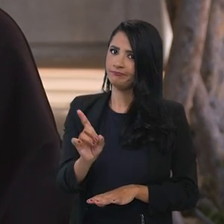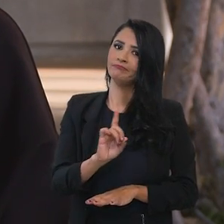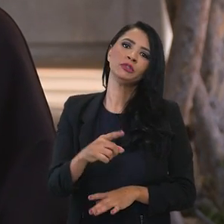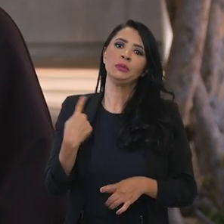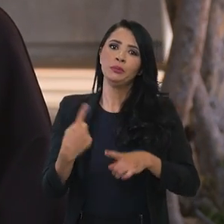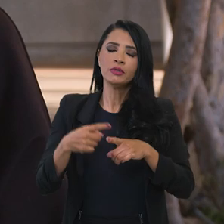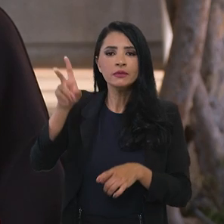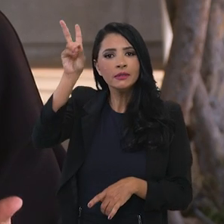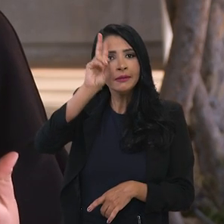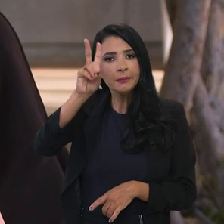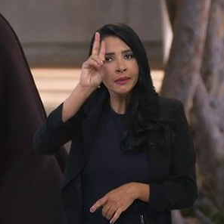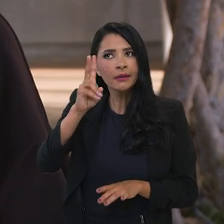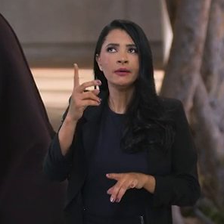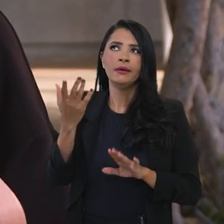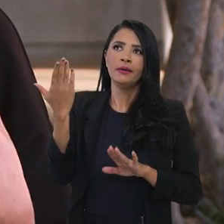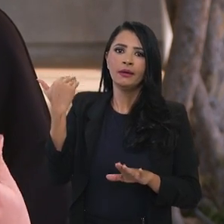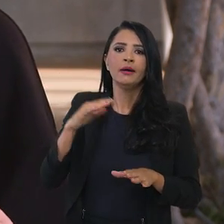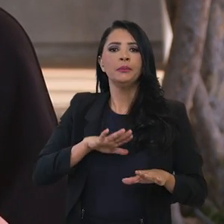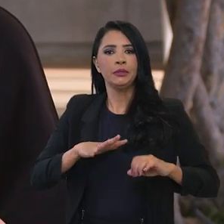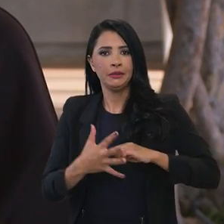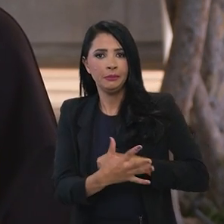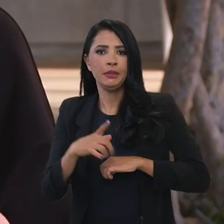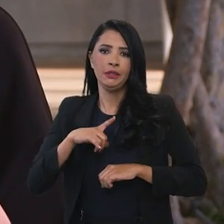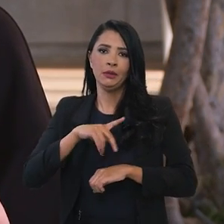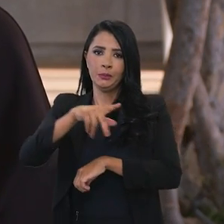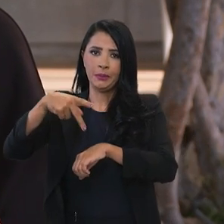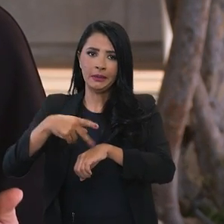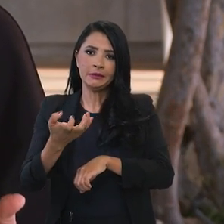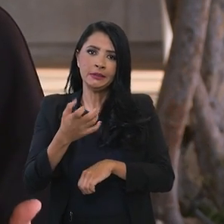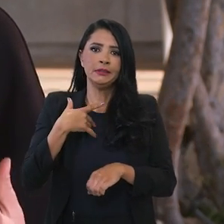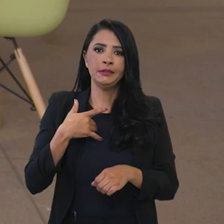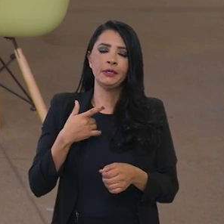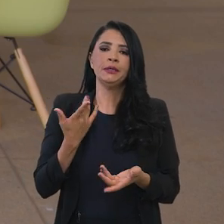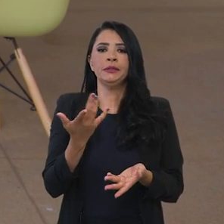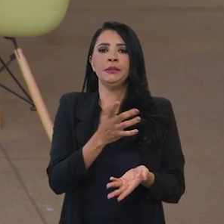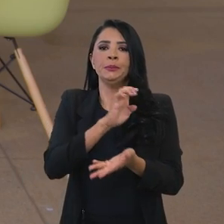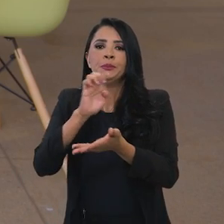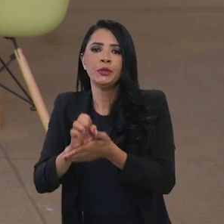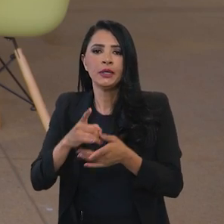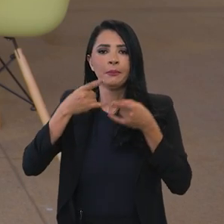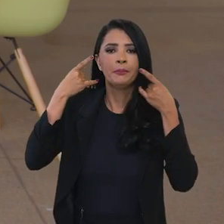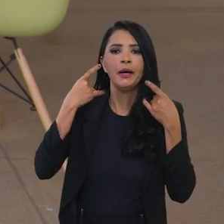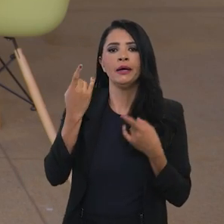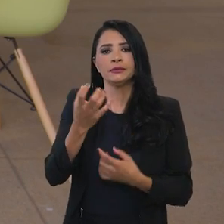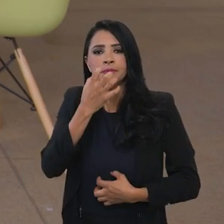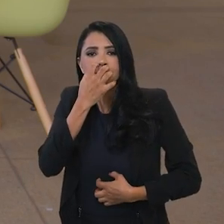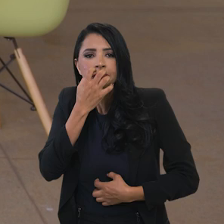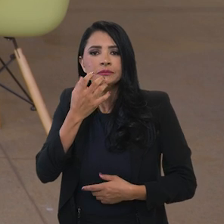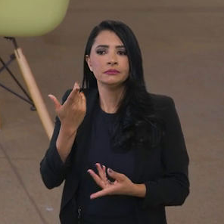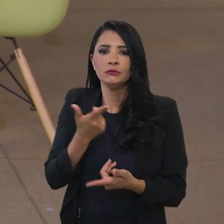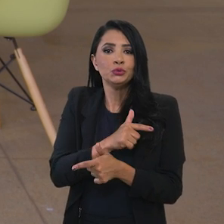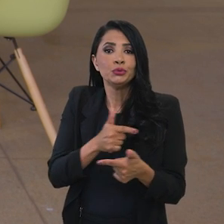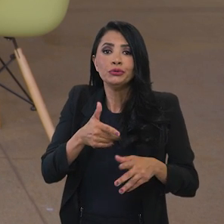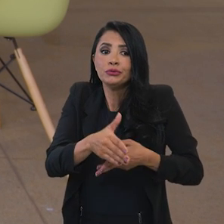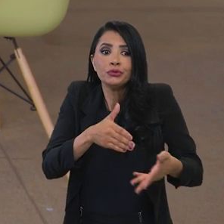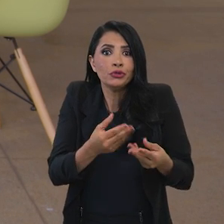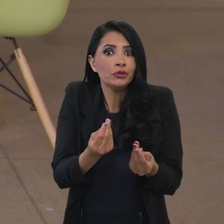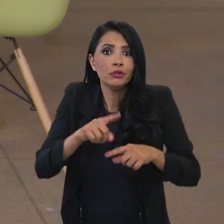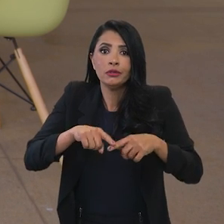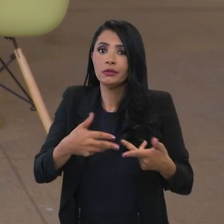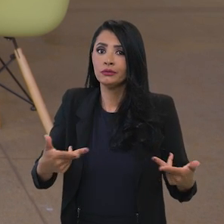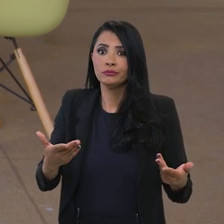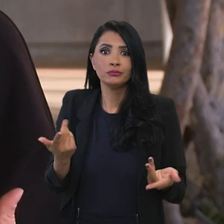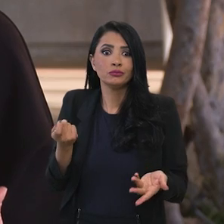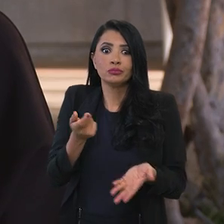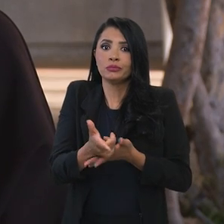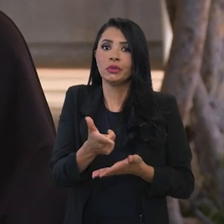durante a pandemia, os países queriam importar máscaras, ventiladores, respiradores, muitas vezes não tinham acesso a esses insumos. Então, enfim,